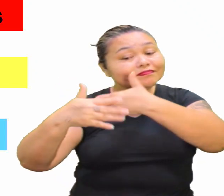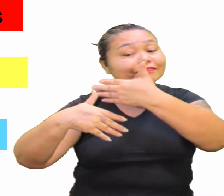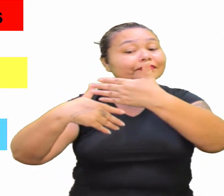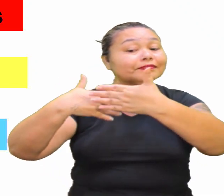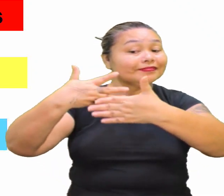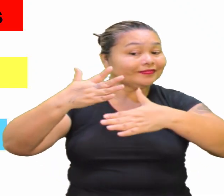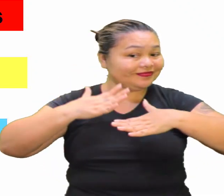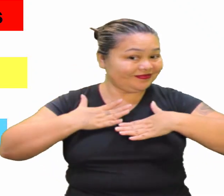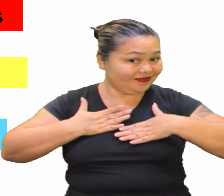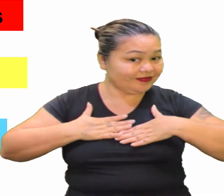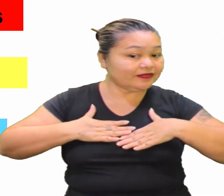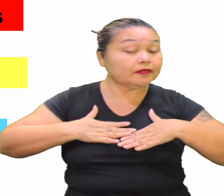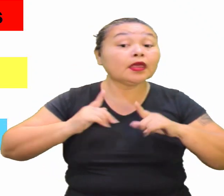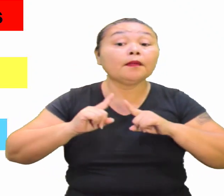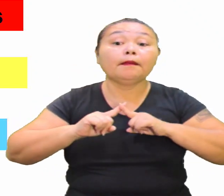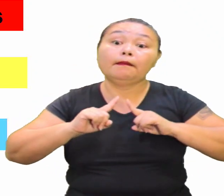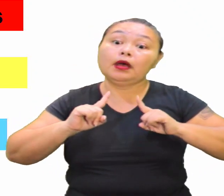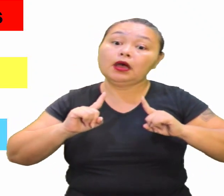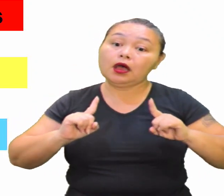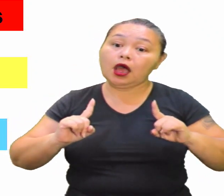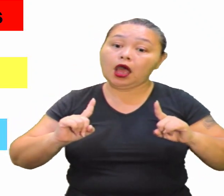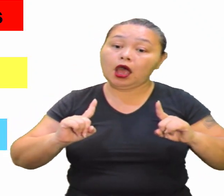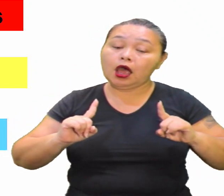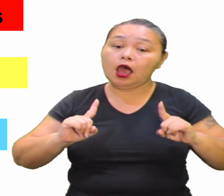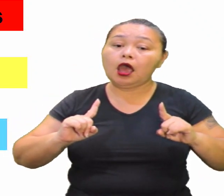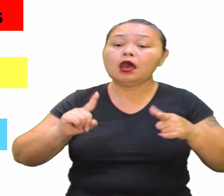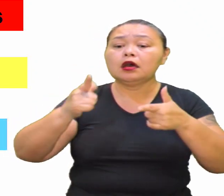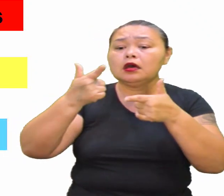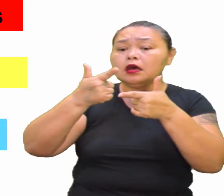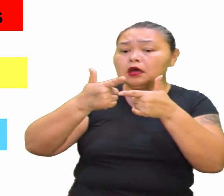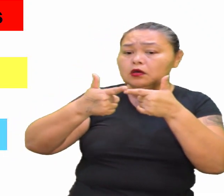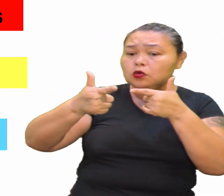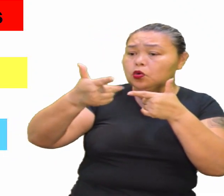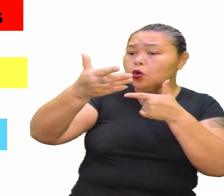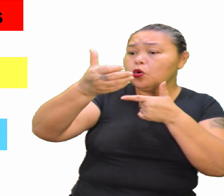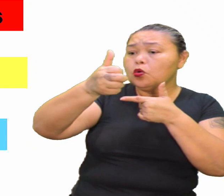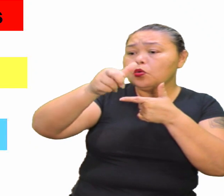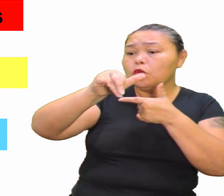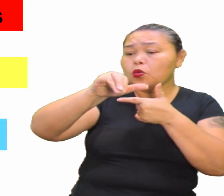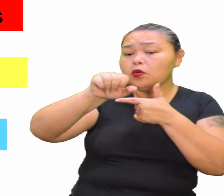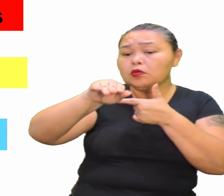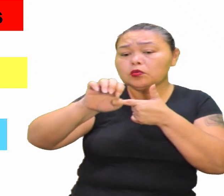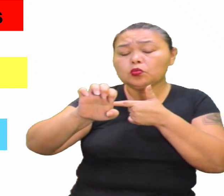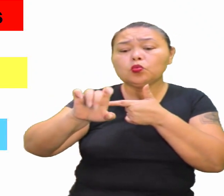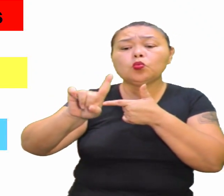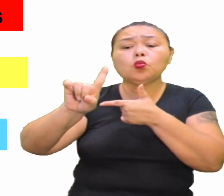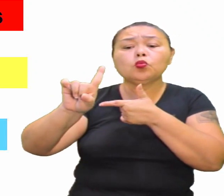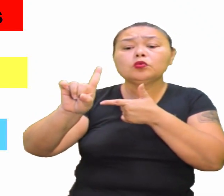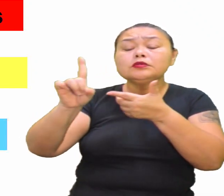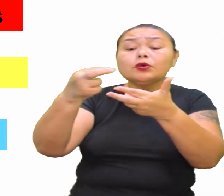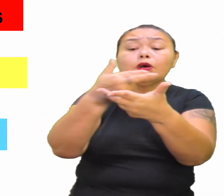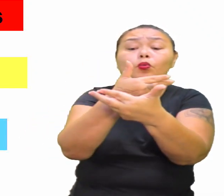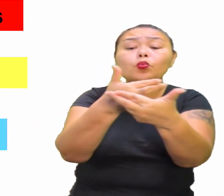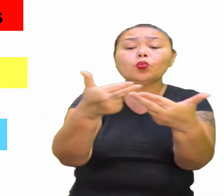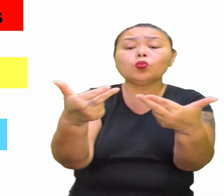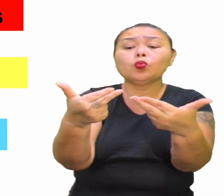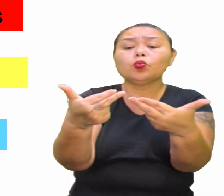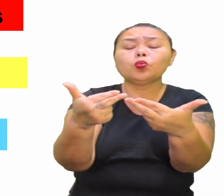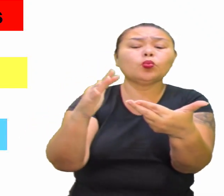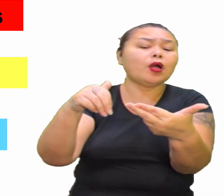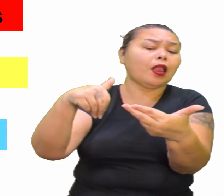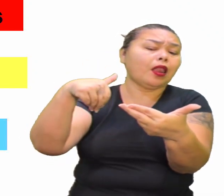Porém, quando a gente fala assim Que vem essa crise, são os colapsos Ou seja, são as coisas que são